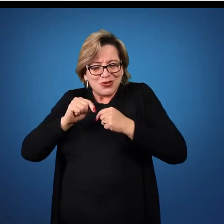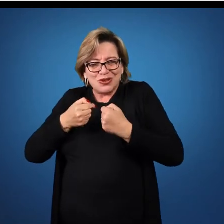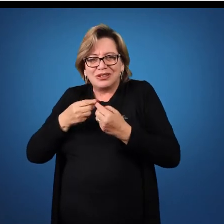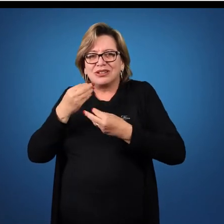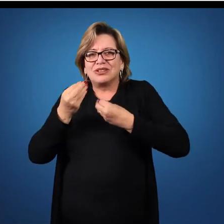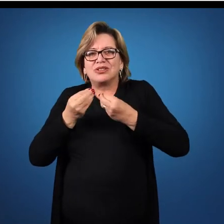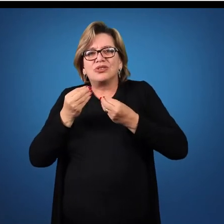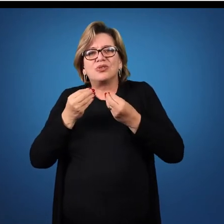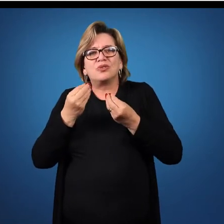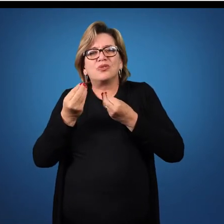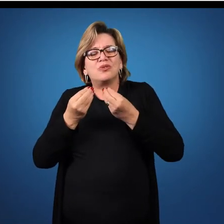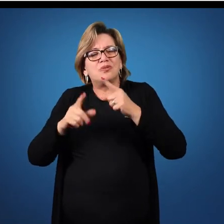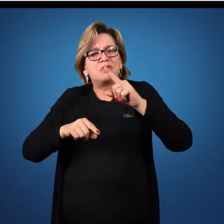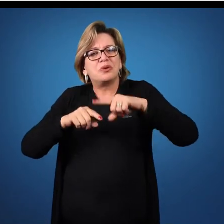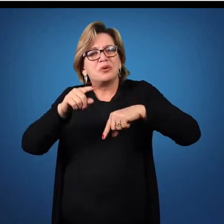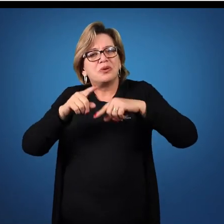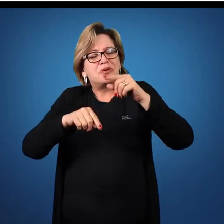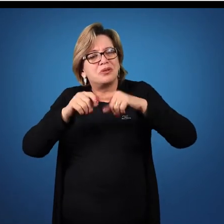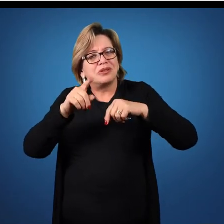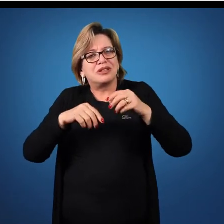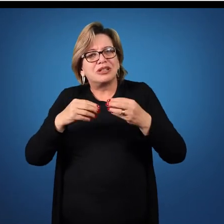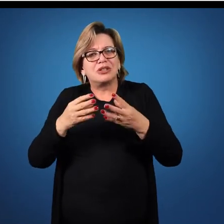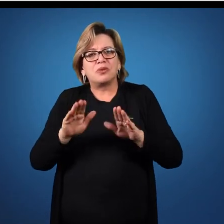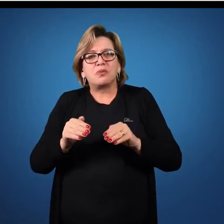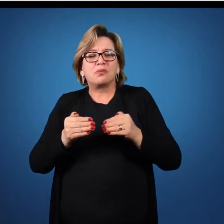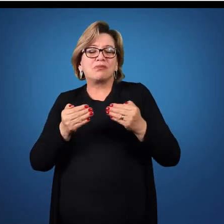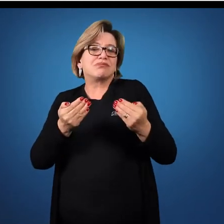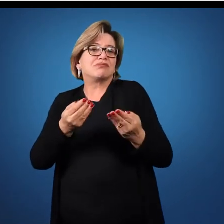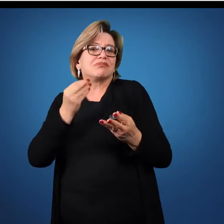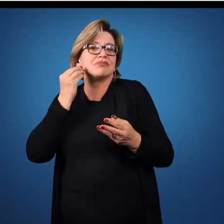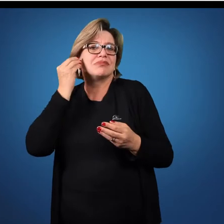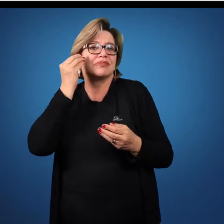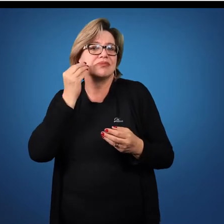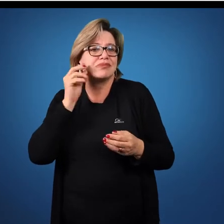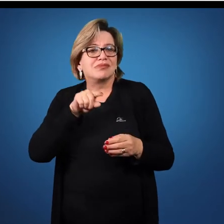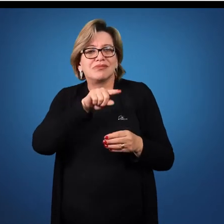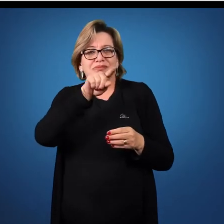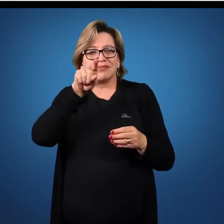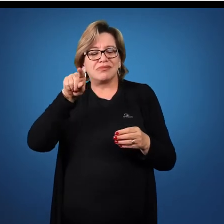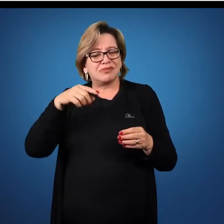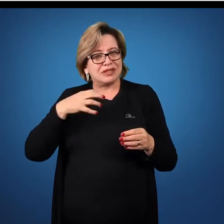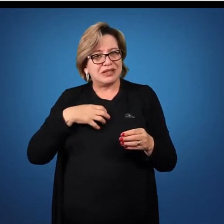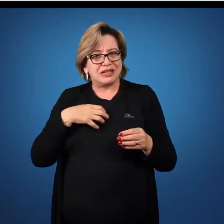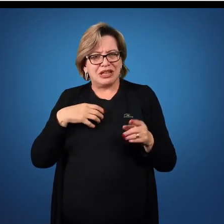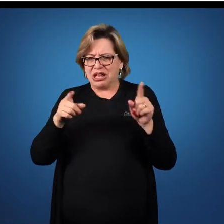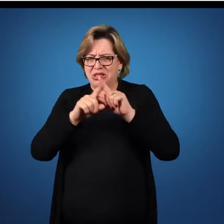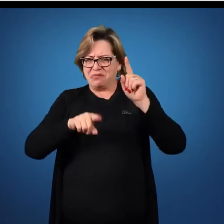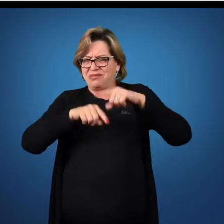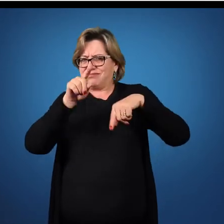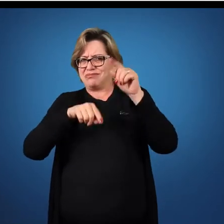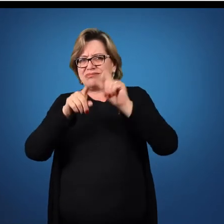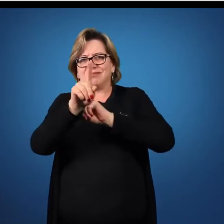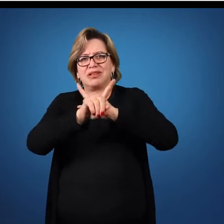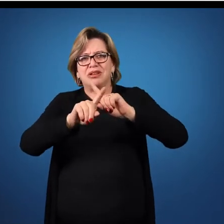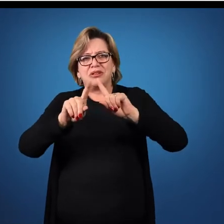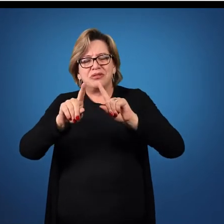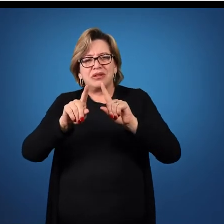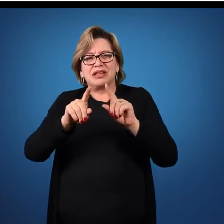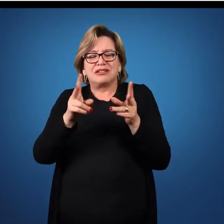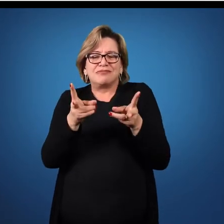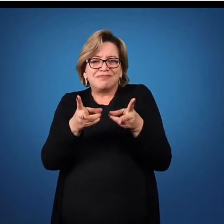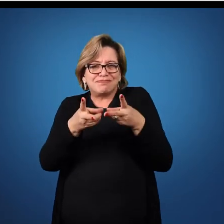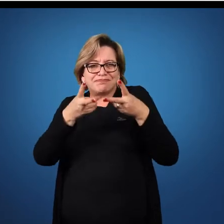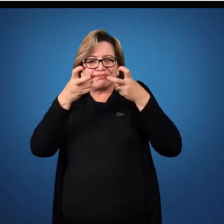Como esse objeto e quais as experiências que esse objeto lhe traz. Não enquanto objeto, mas quanto